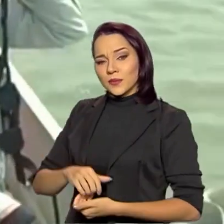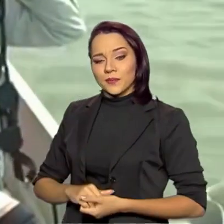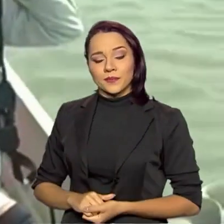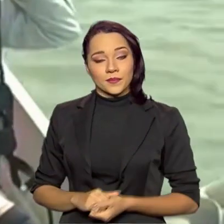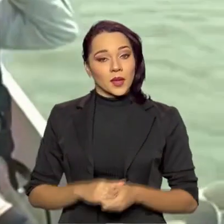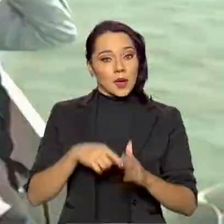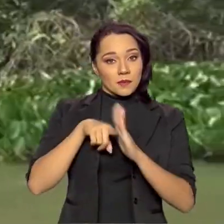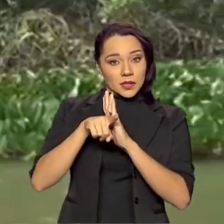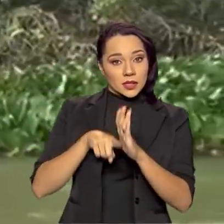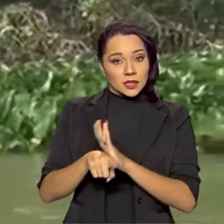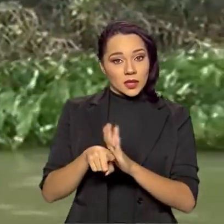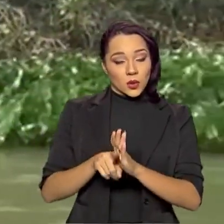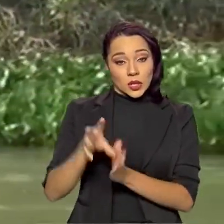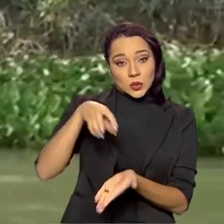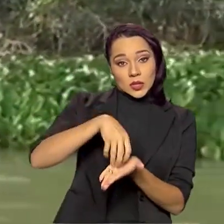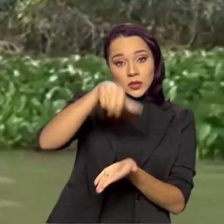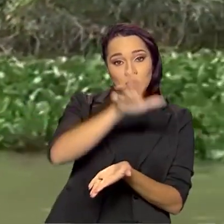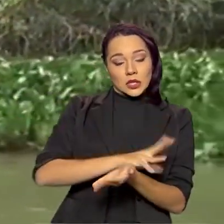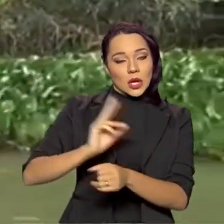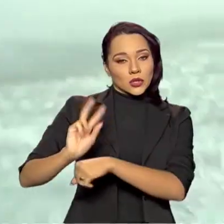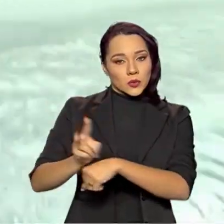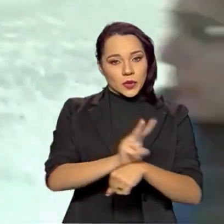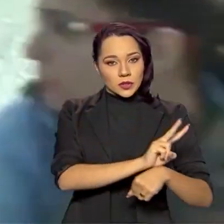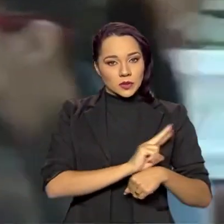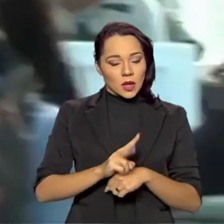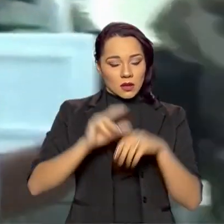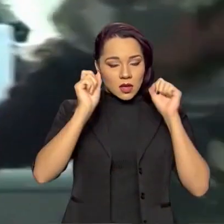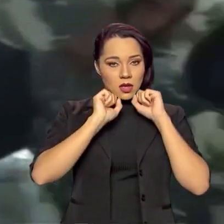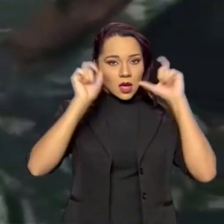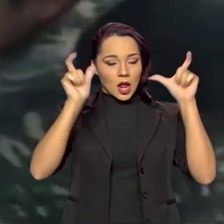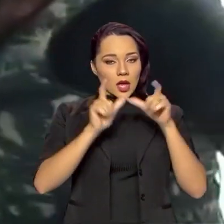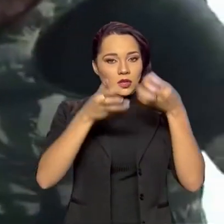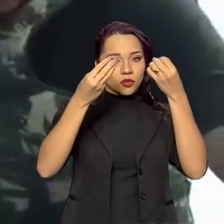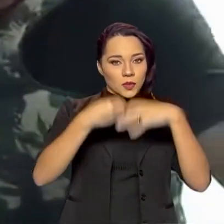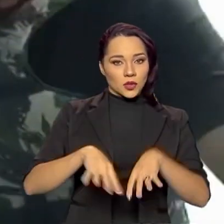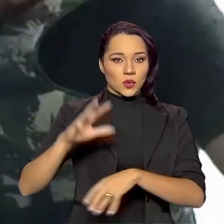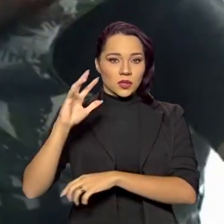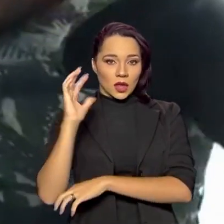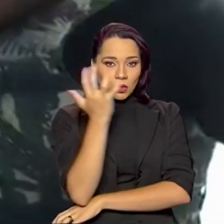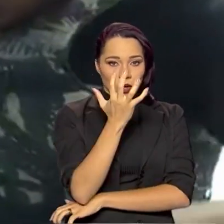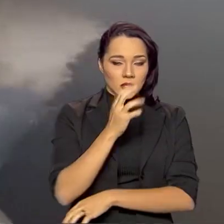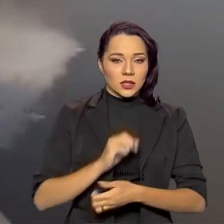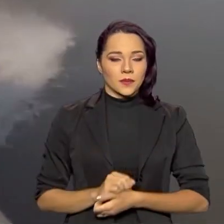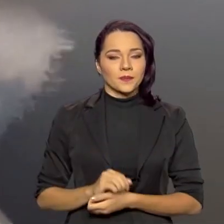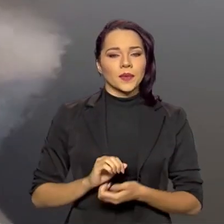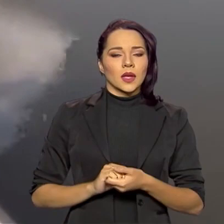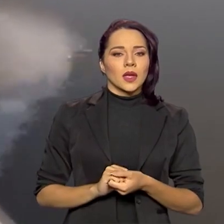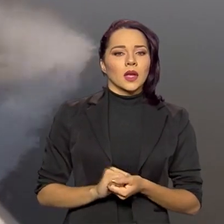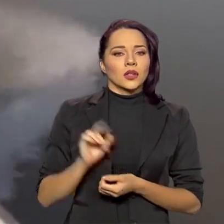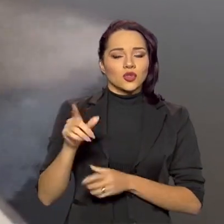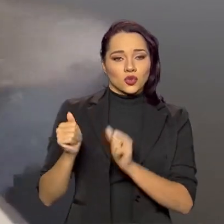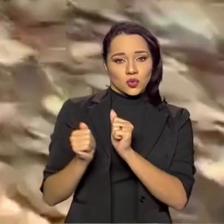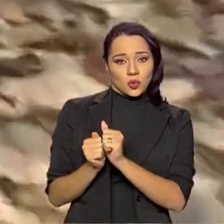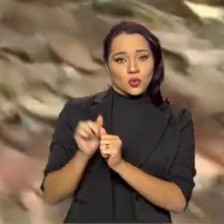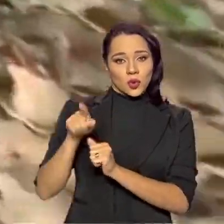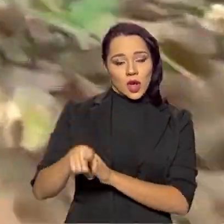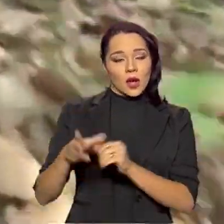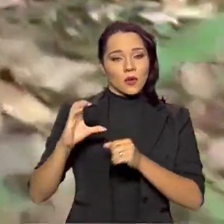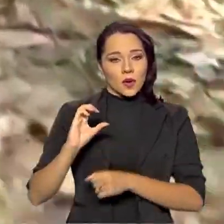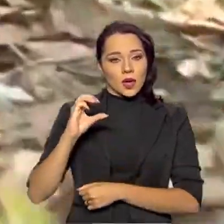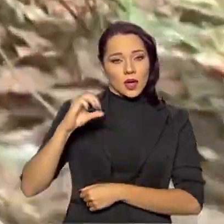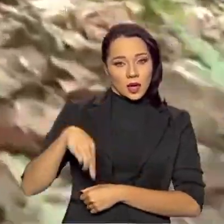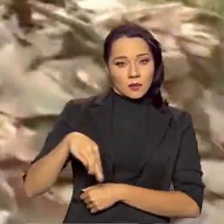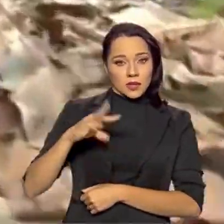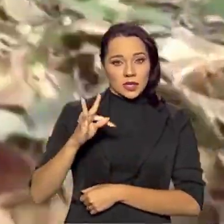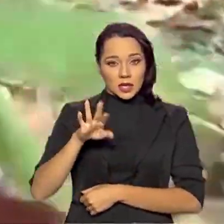Pesquisadores do Centro Nacional de Monitoramento e Alertas de Desastres Naturais, o Semadem, ligado ao MCTI, apontam